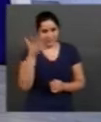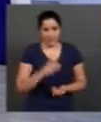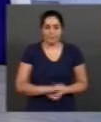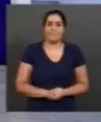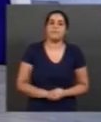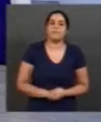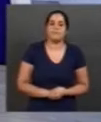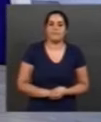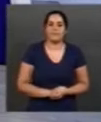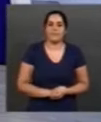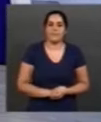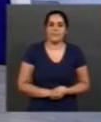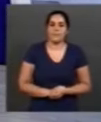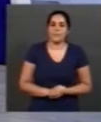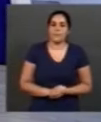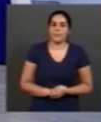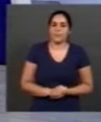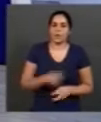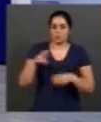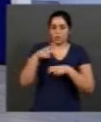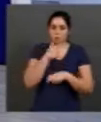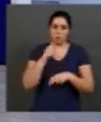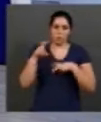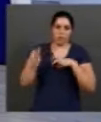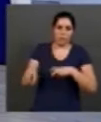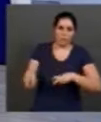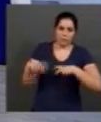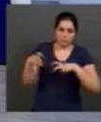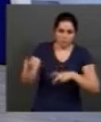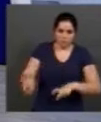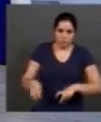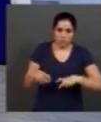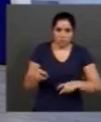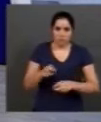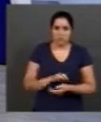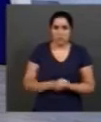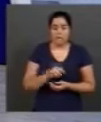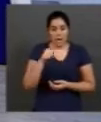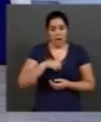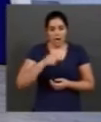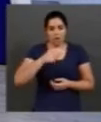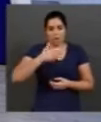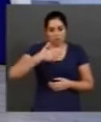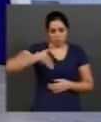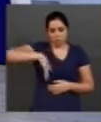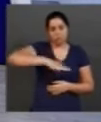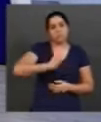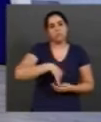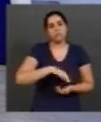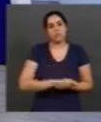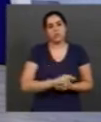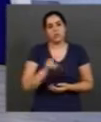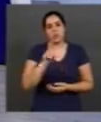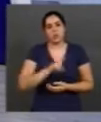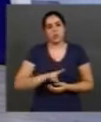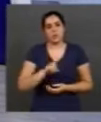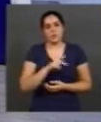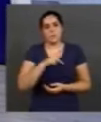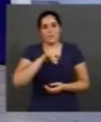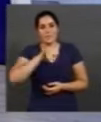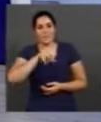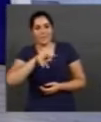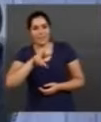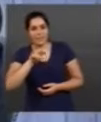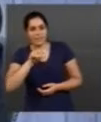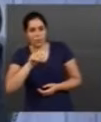O produtor rural, ele em muitos casos, principalmente aqui em nossa região, usa muito aqueles pivôs de